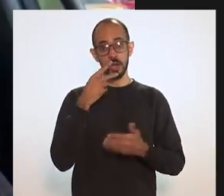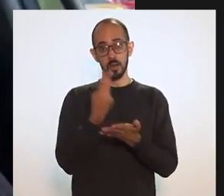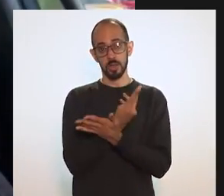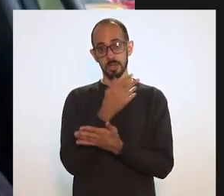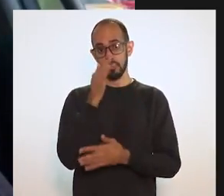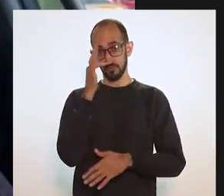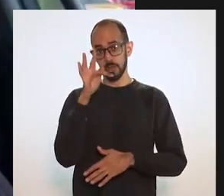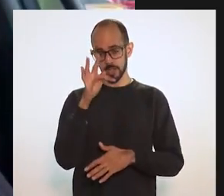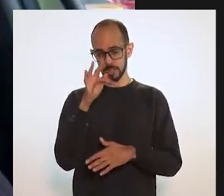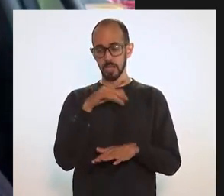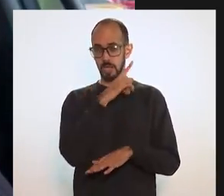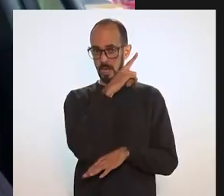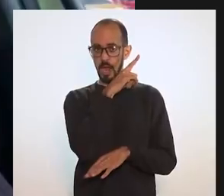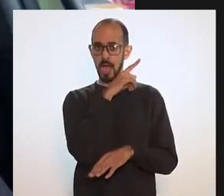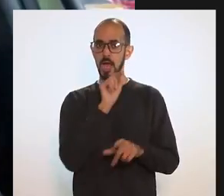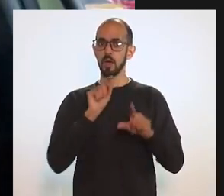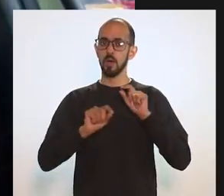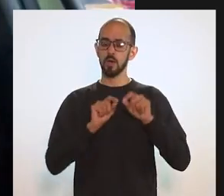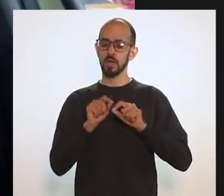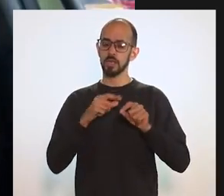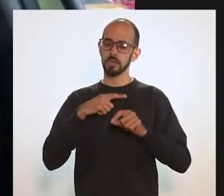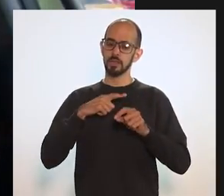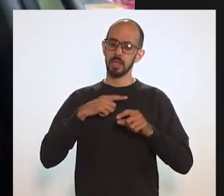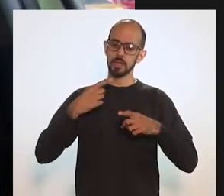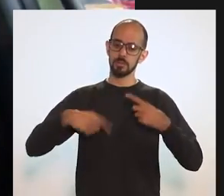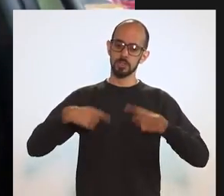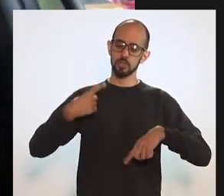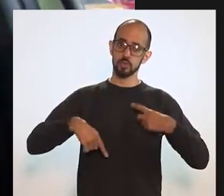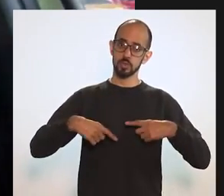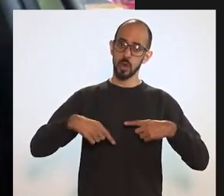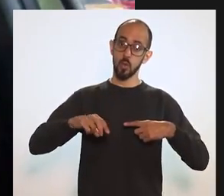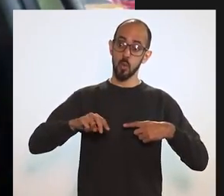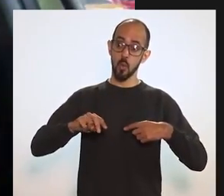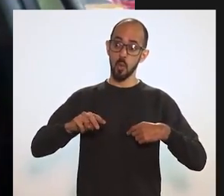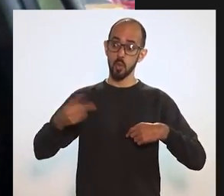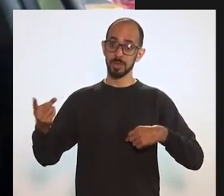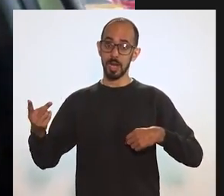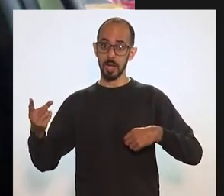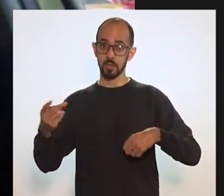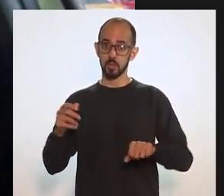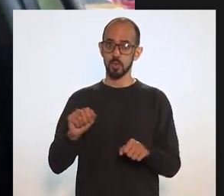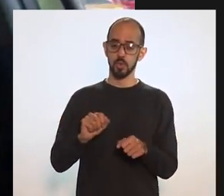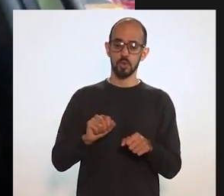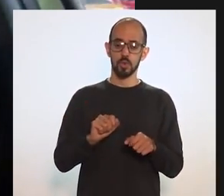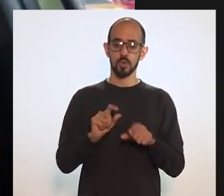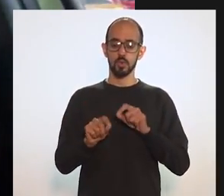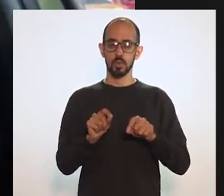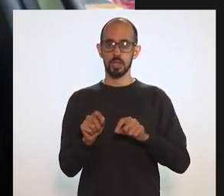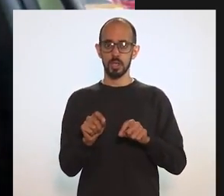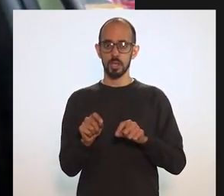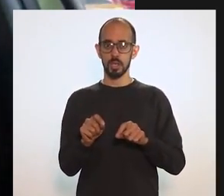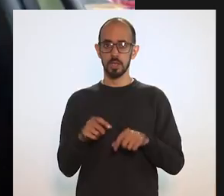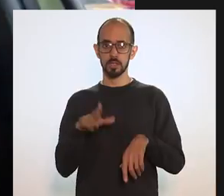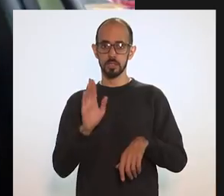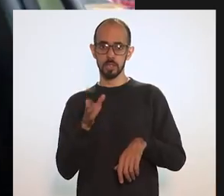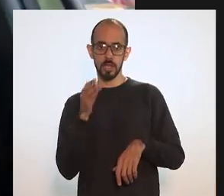o está acontecendo na França e lá tem uma discussão inversa. Eles